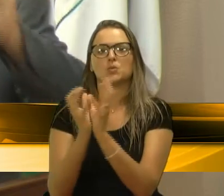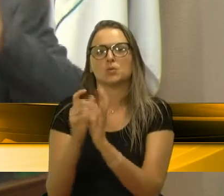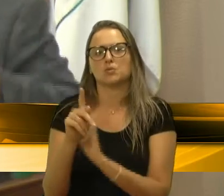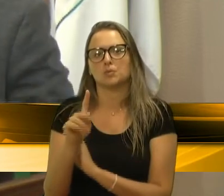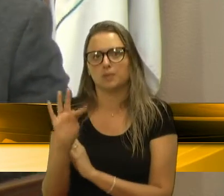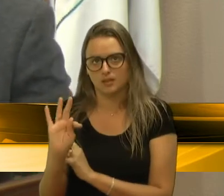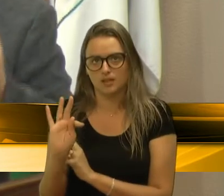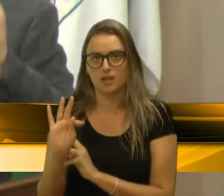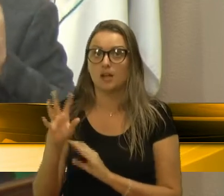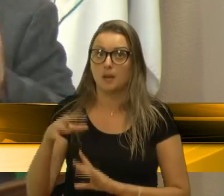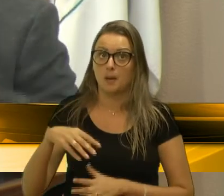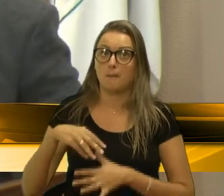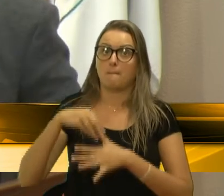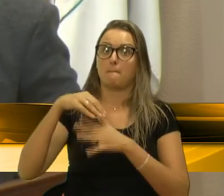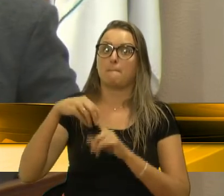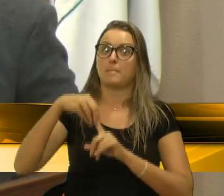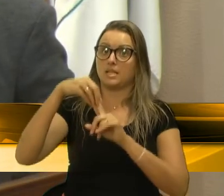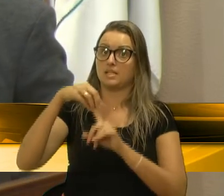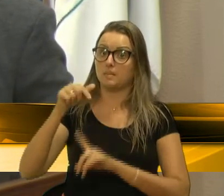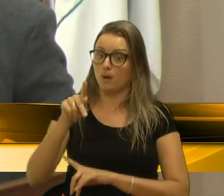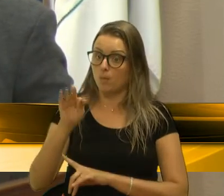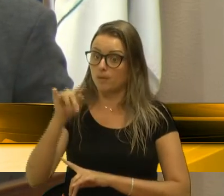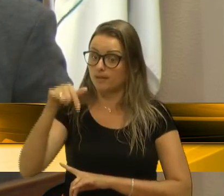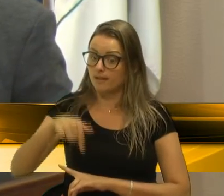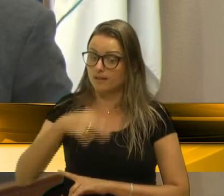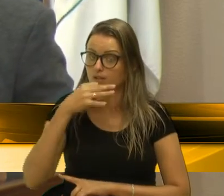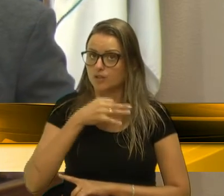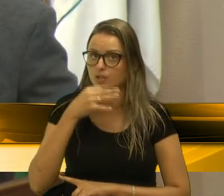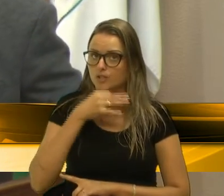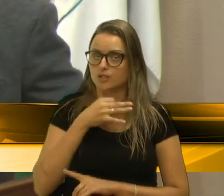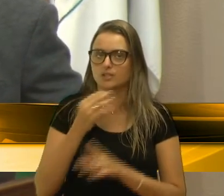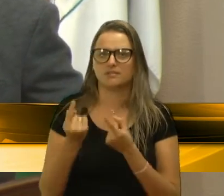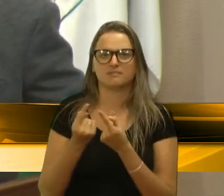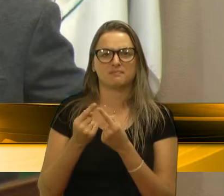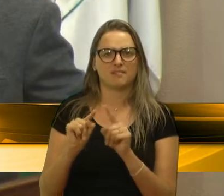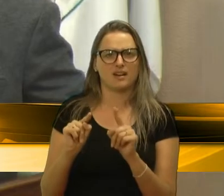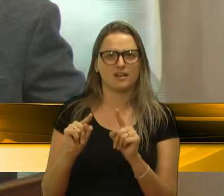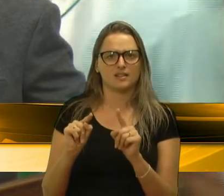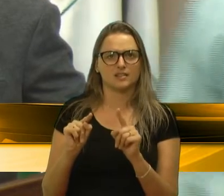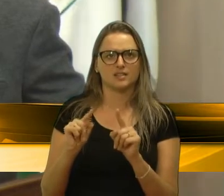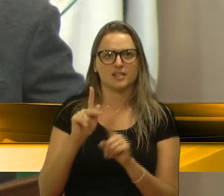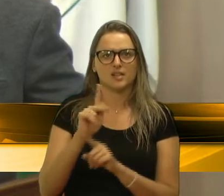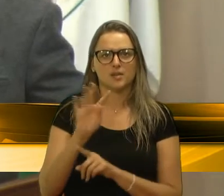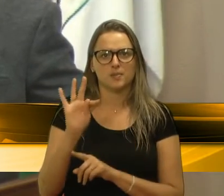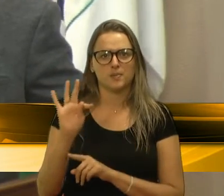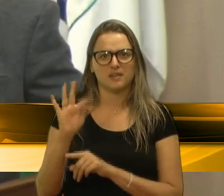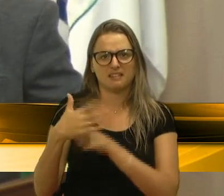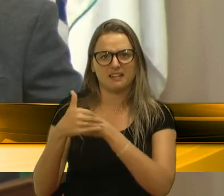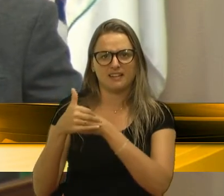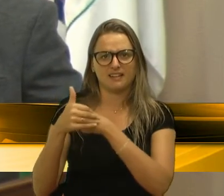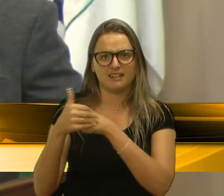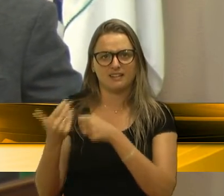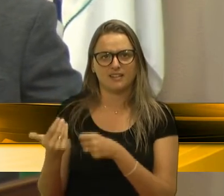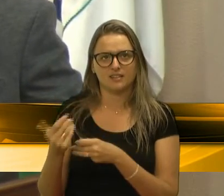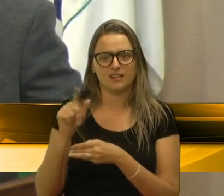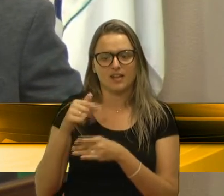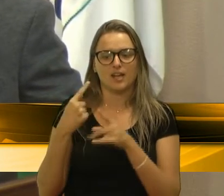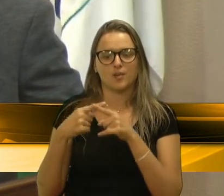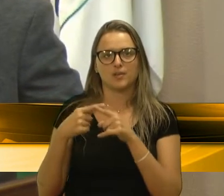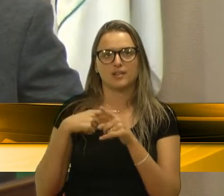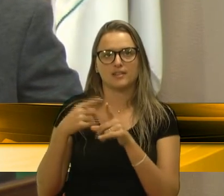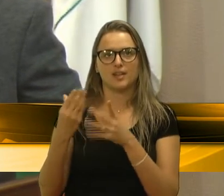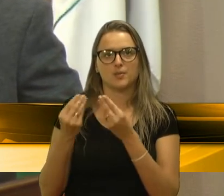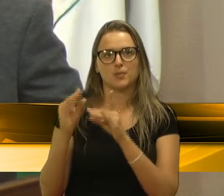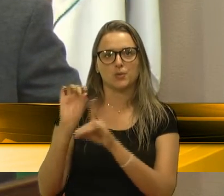Trabalhadores, principalmente pelo Partido dos Trabalhadores daqui de Caxias. Agora, PTzinho de estimação, bom, é que tem muito socialista fake